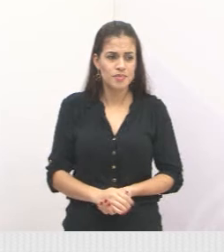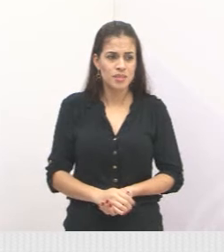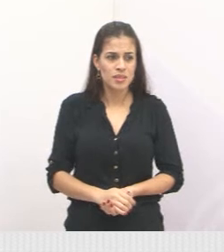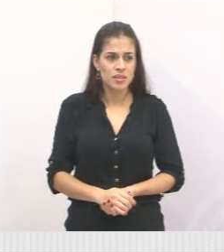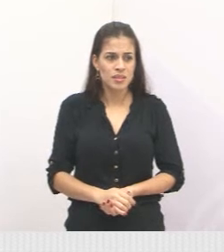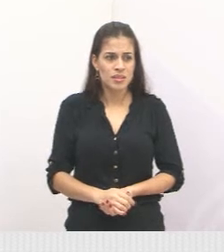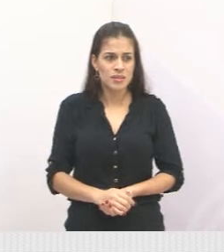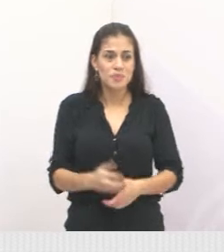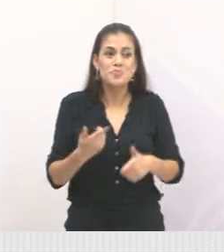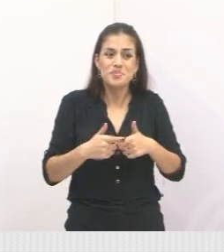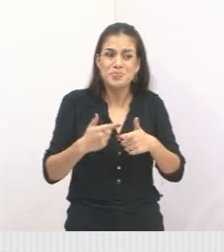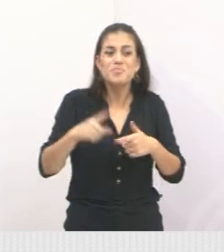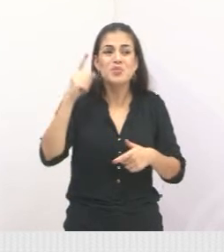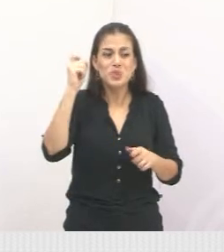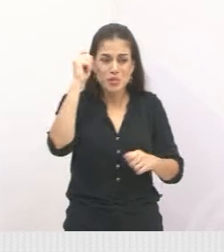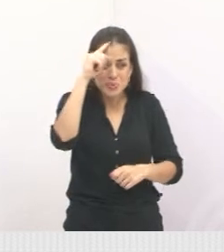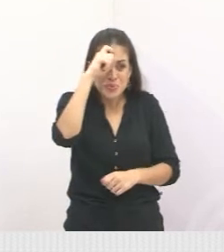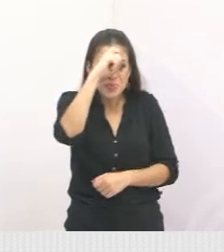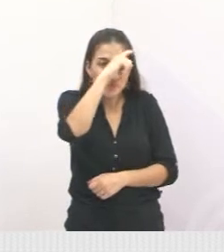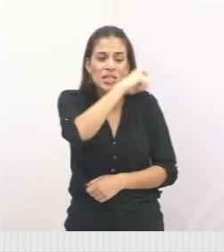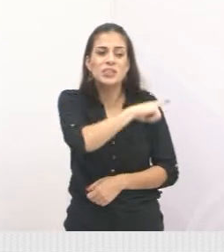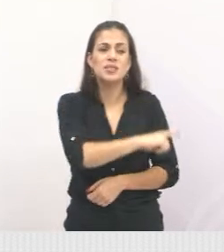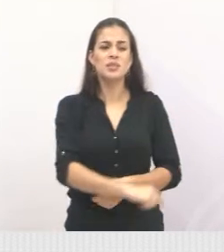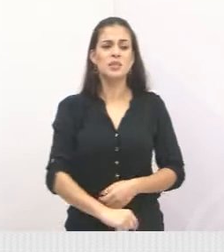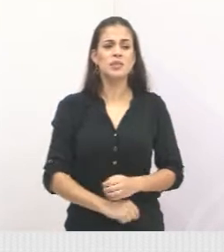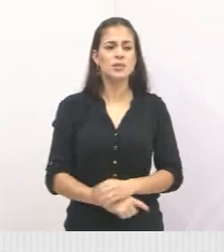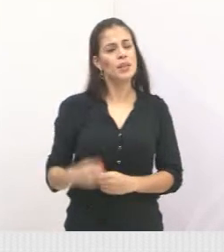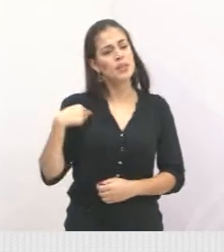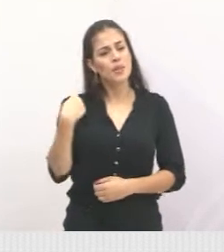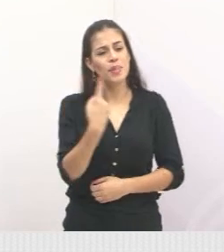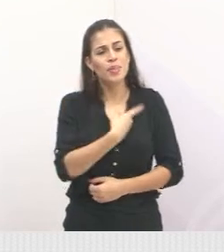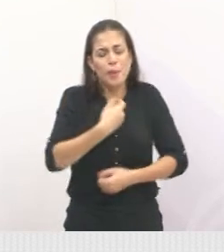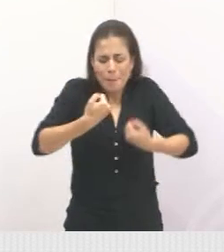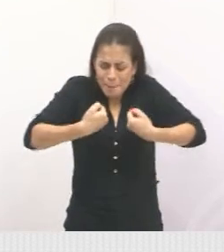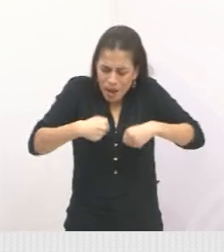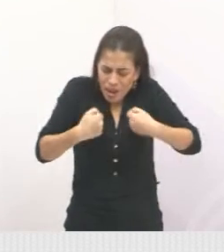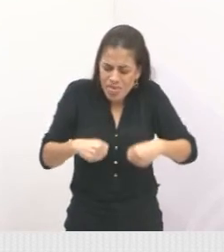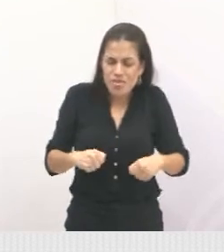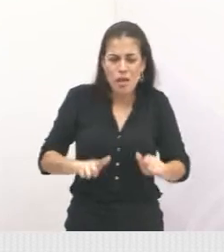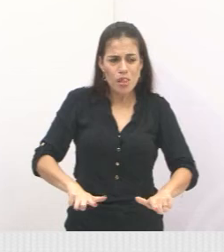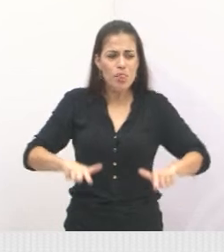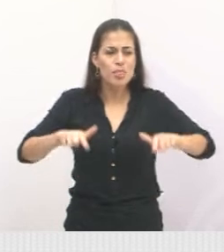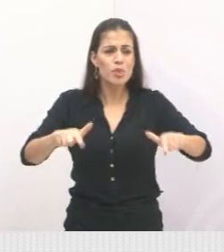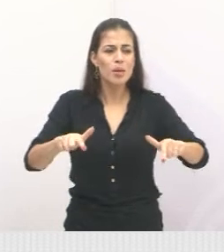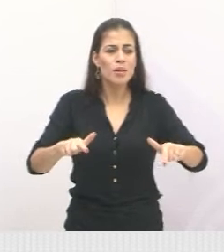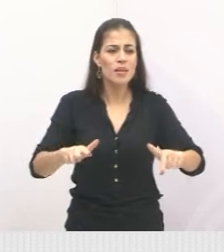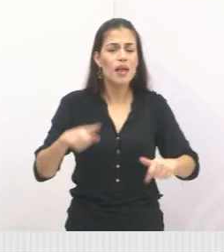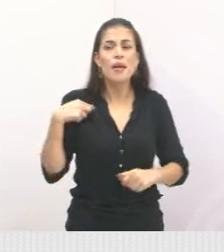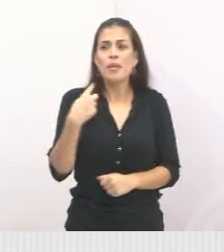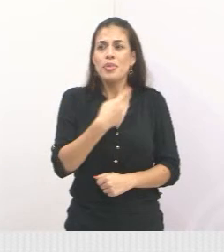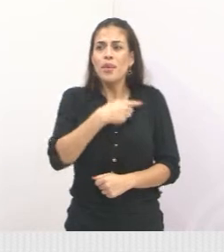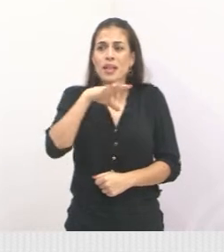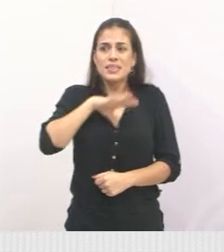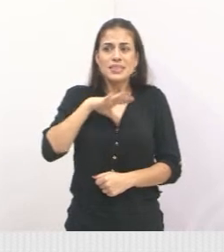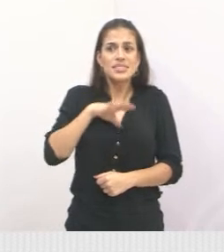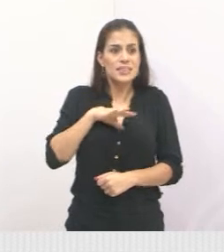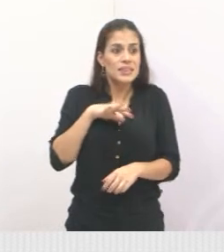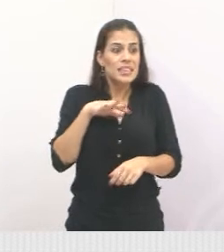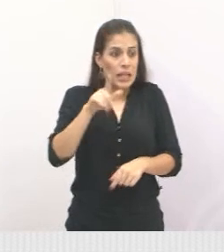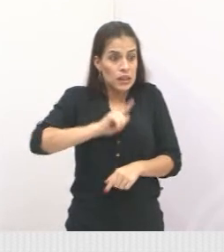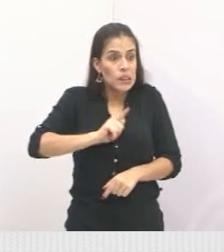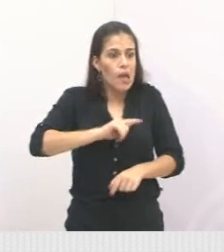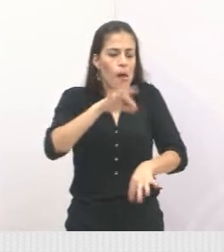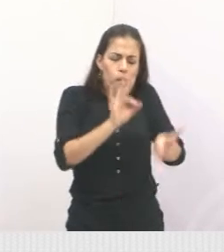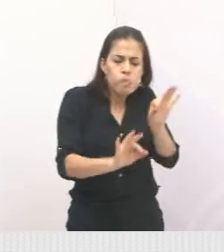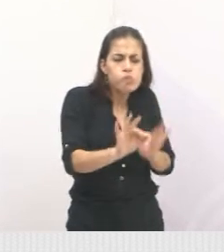a situação está difícil. E nós temos que lutar para que a nossa cidade, ela tenha um plano de